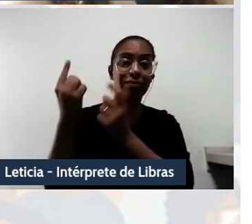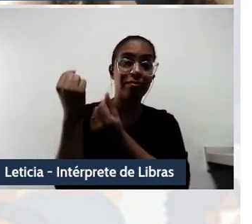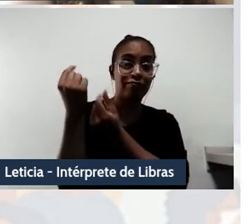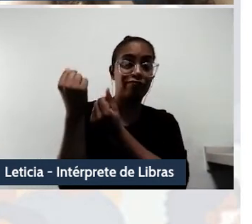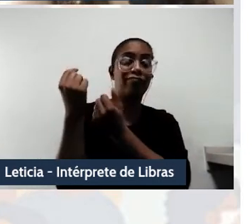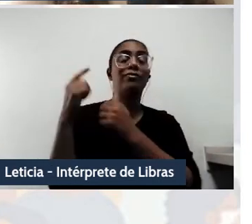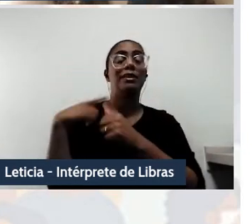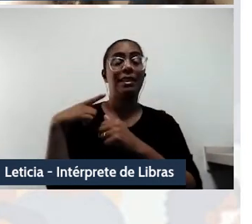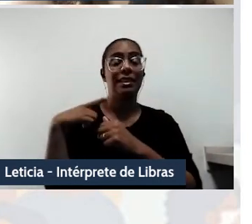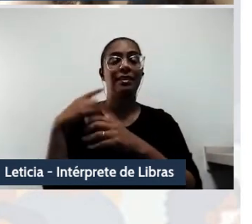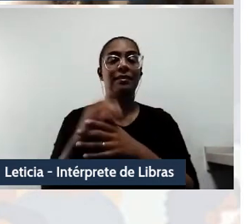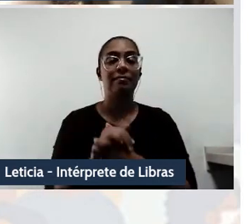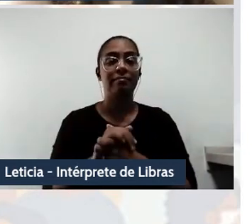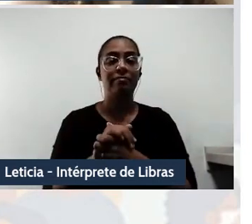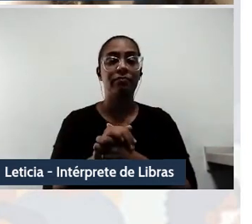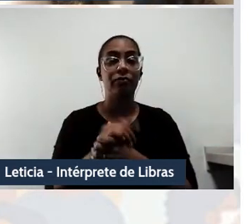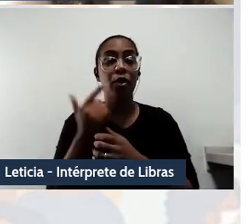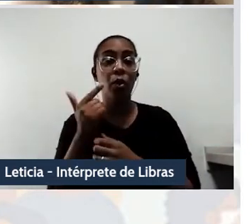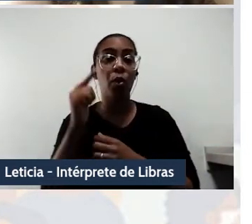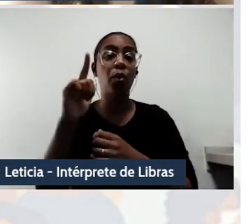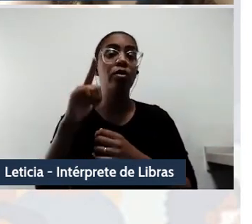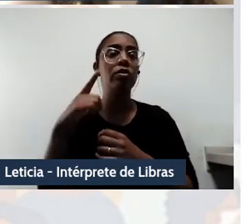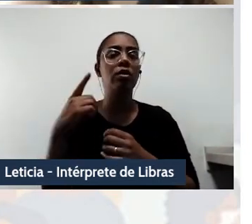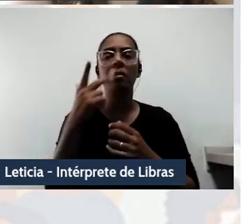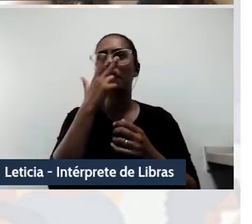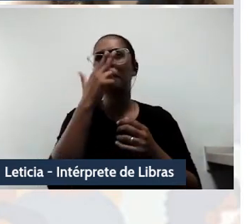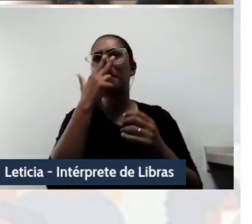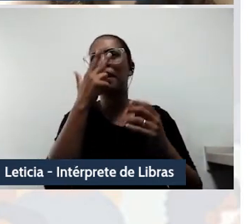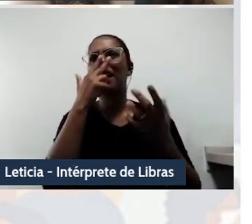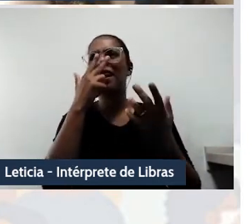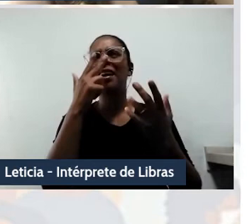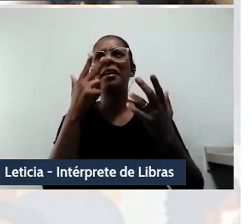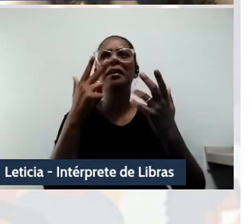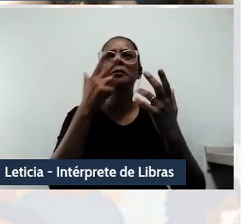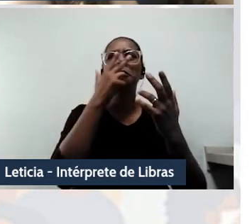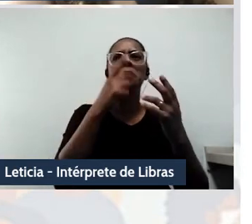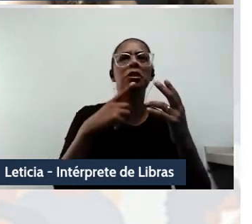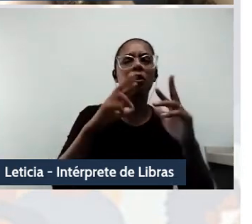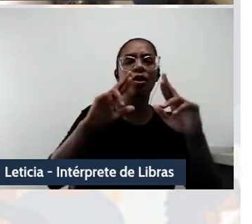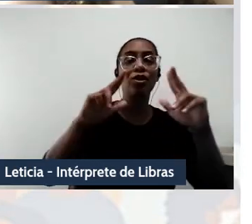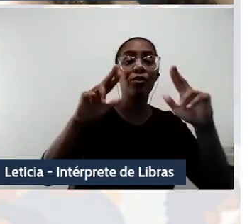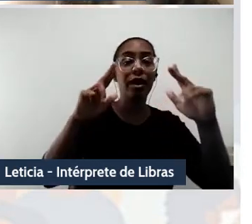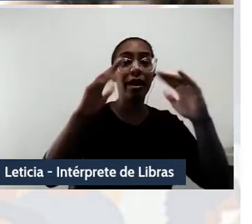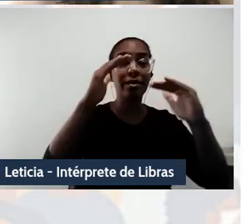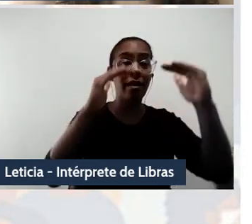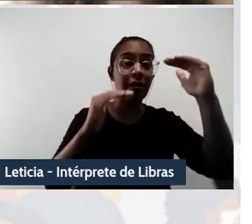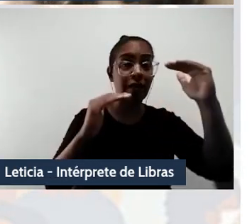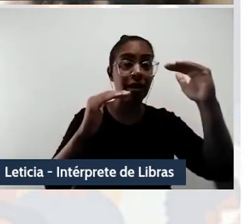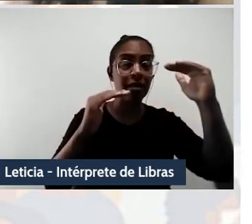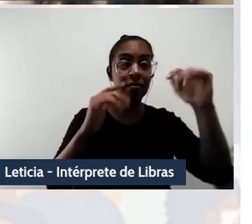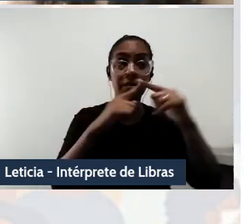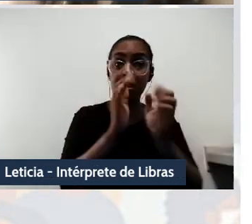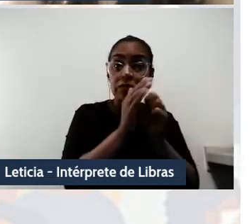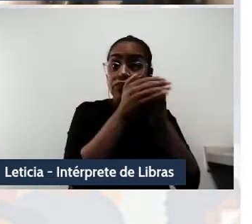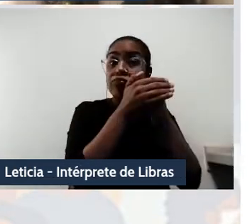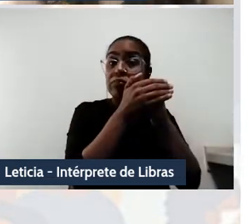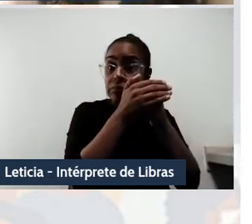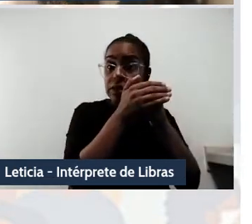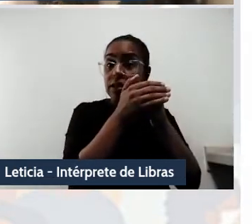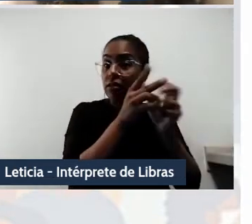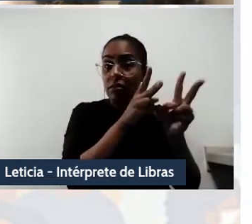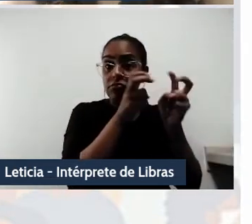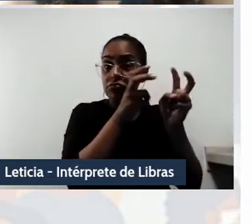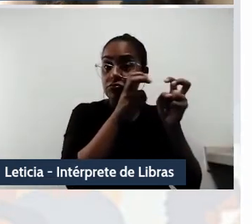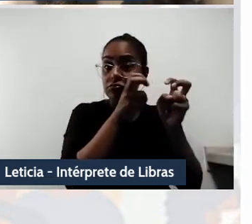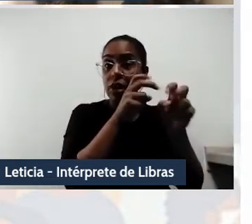assegurava a ordem natural de uma desigualdade hierárquica, implícita na ideia de que alguns povos ou nações